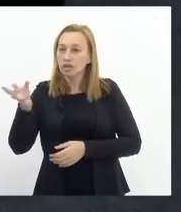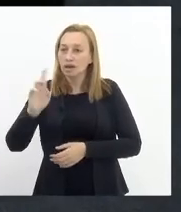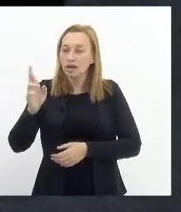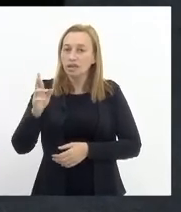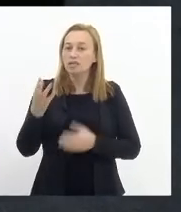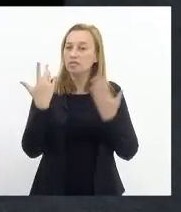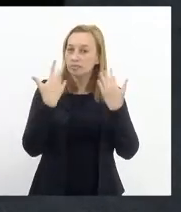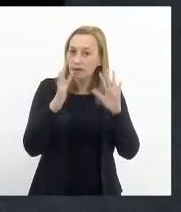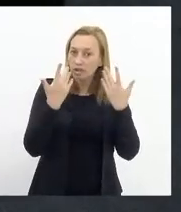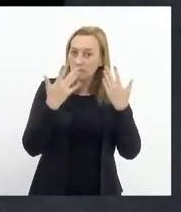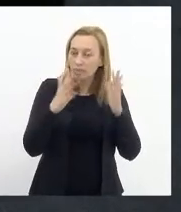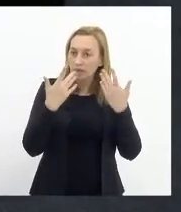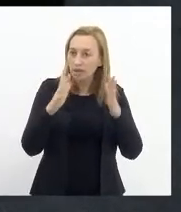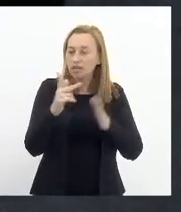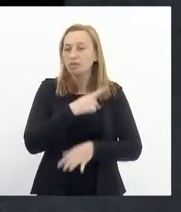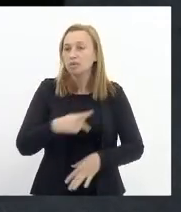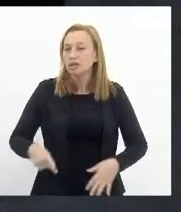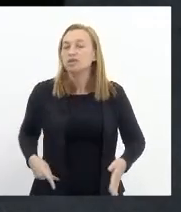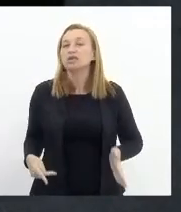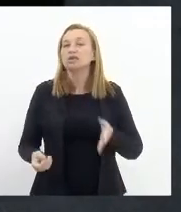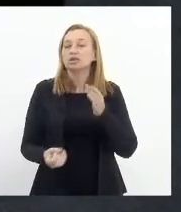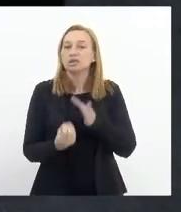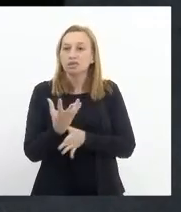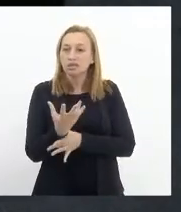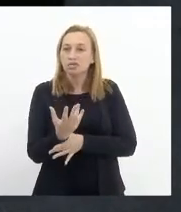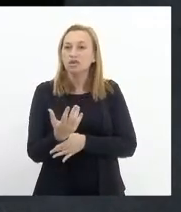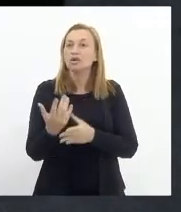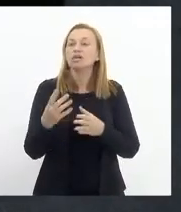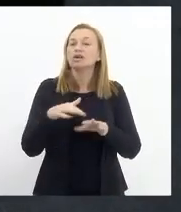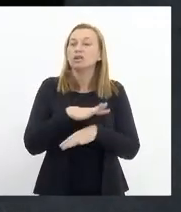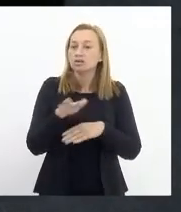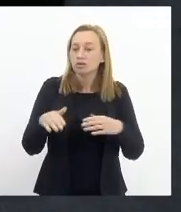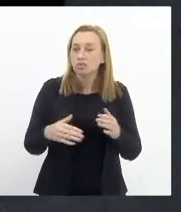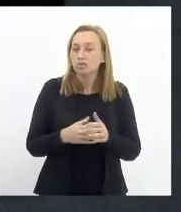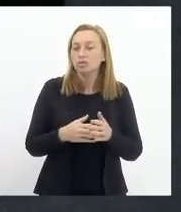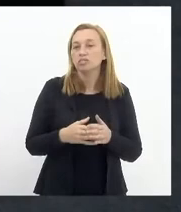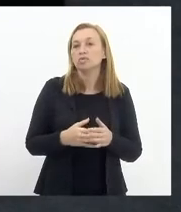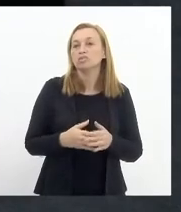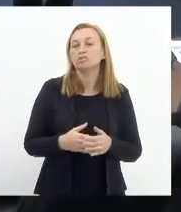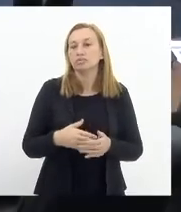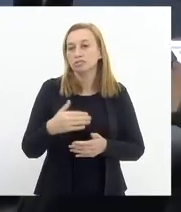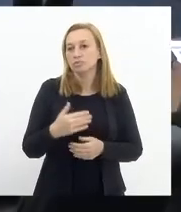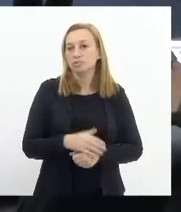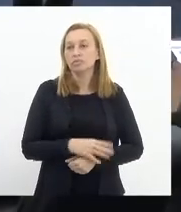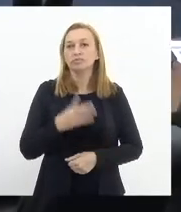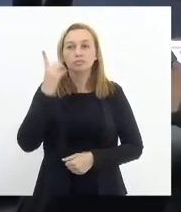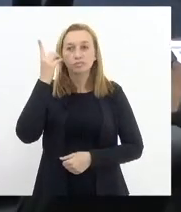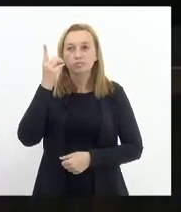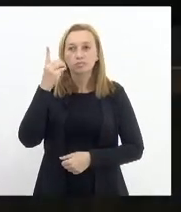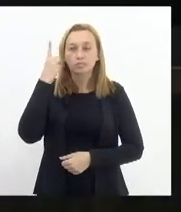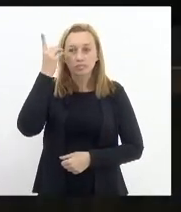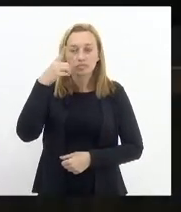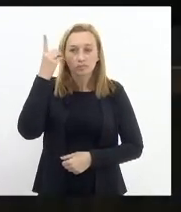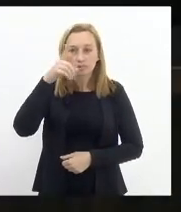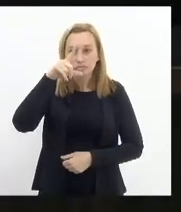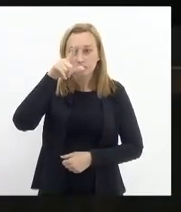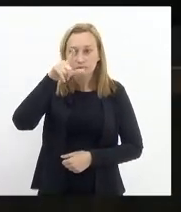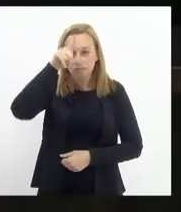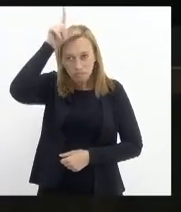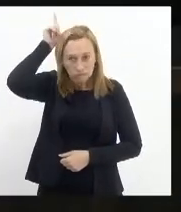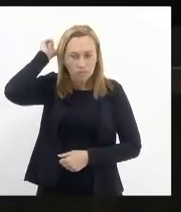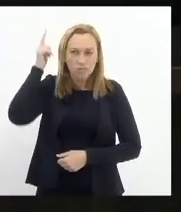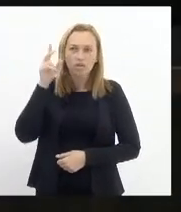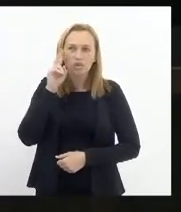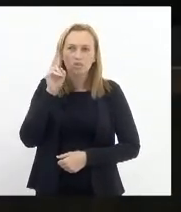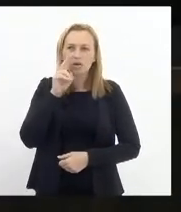a vossa excelência que é autor e ao parlamento que deu vênia ao vosso projeto deputado luiz virou lei salvo